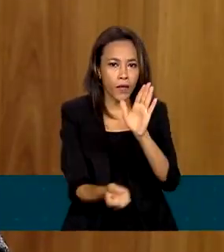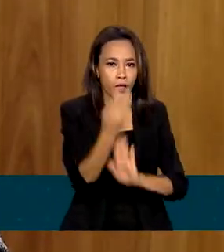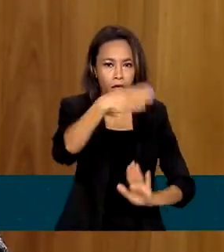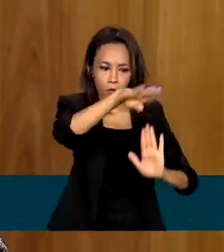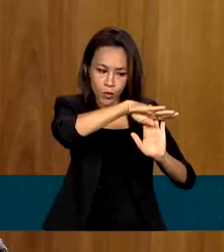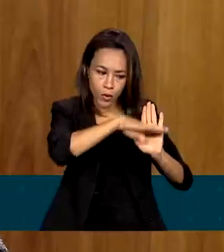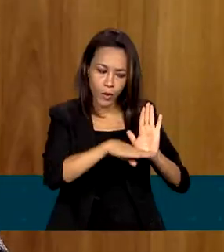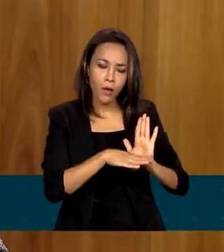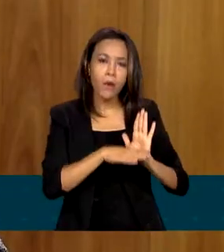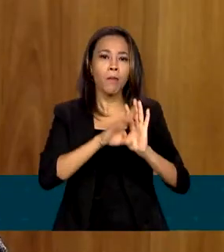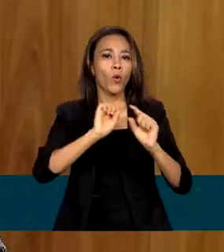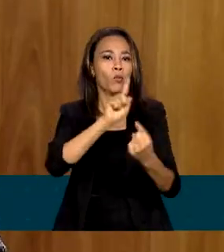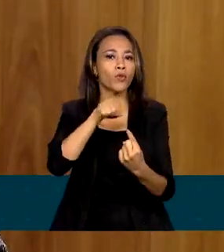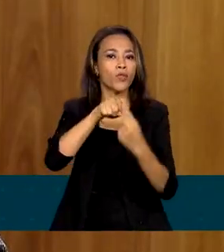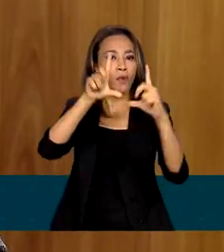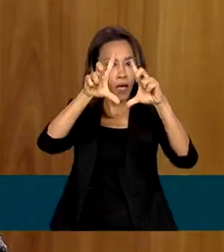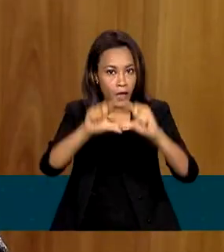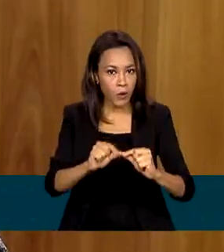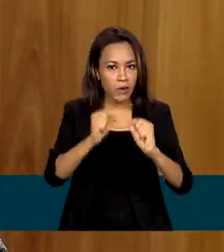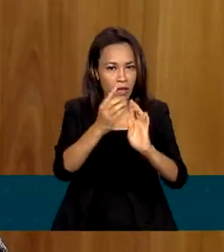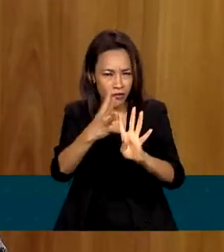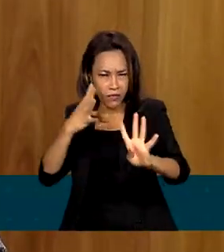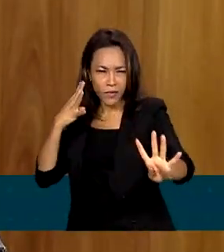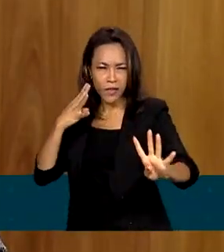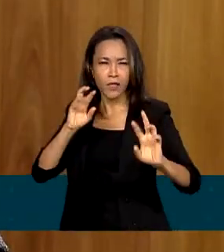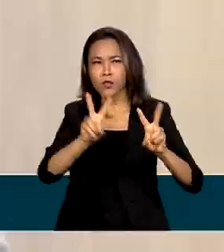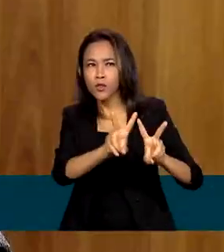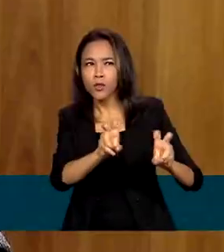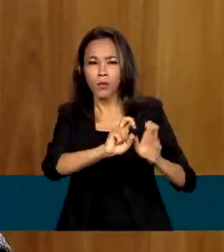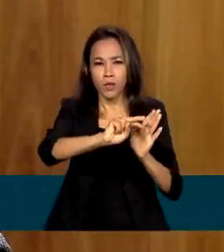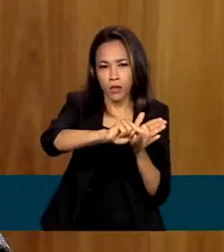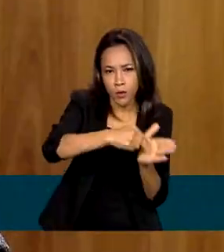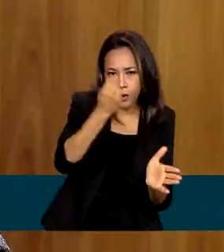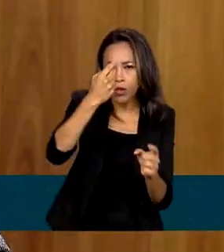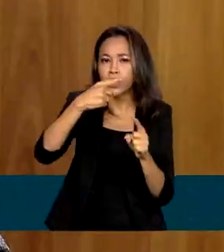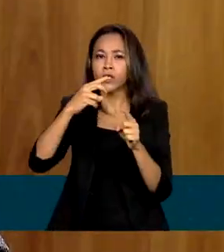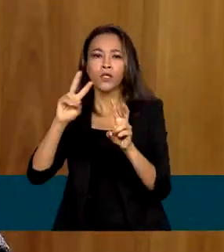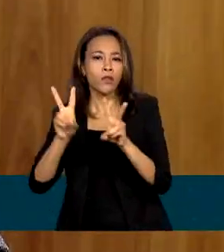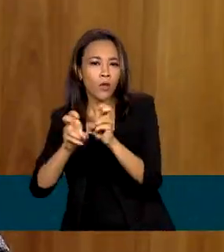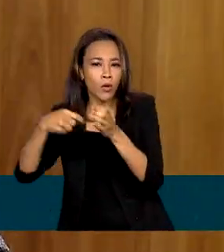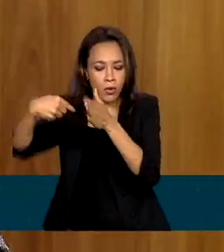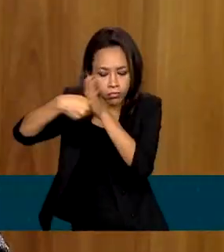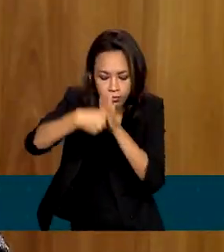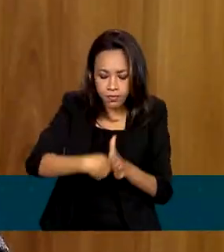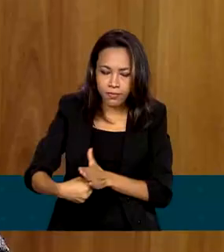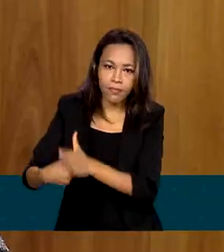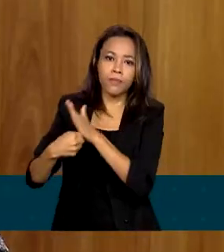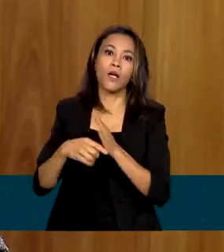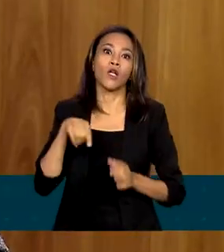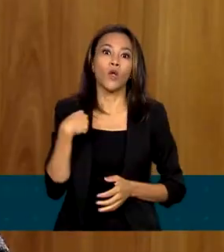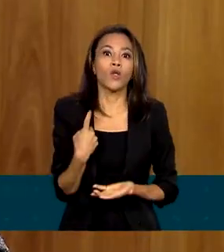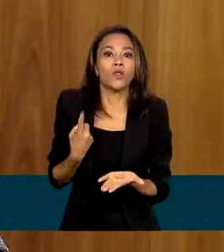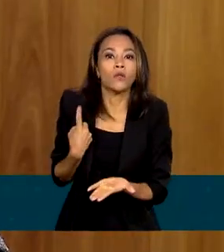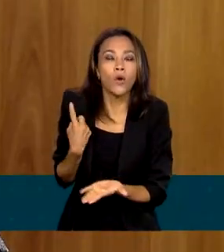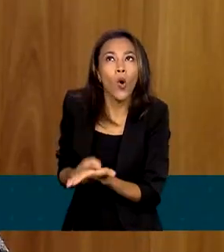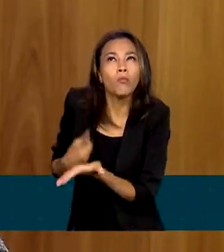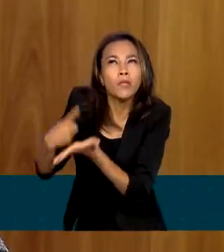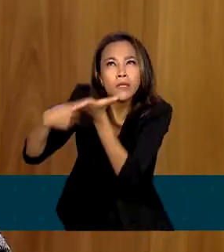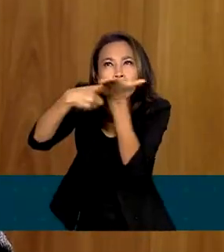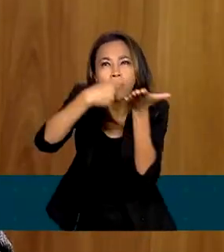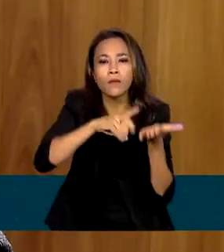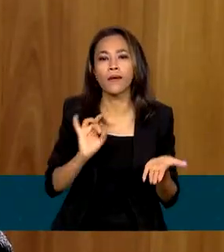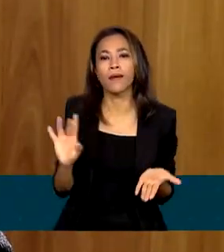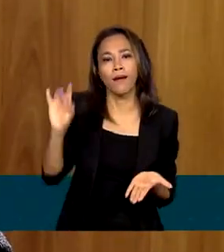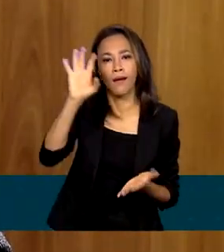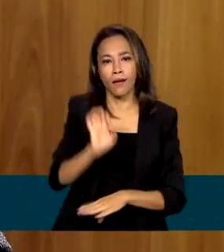filas para cirurgias, para diagnóstico. O que nós estamos fazendo é acertando em cada estado um plano